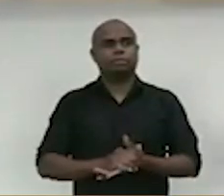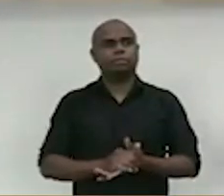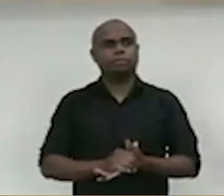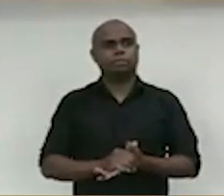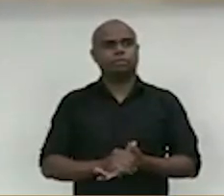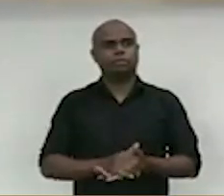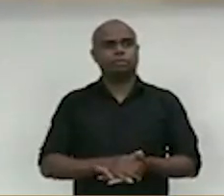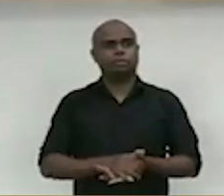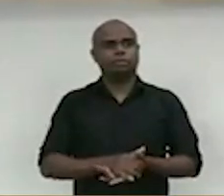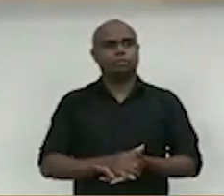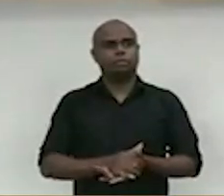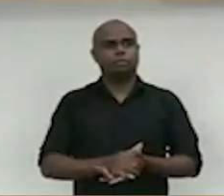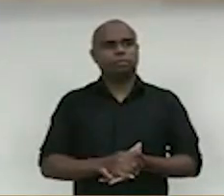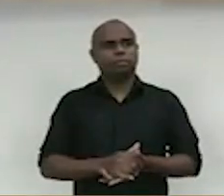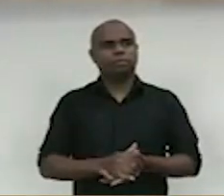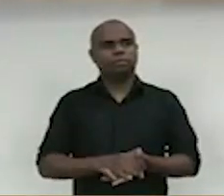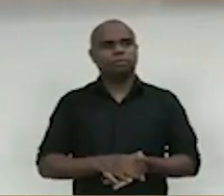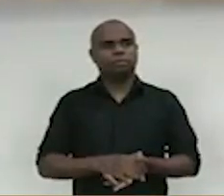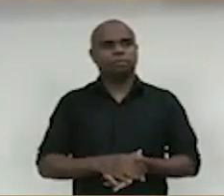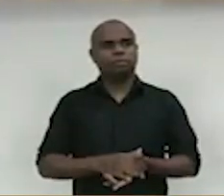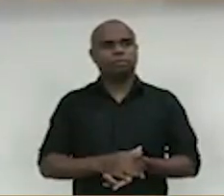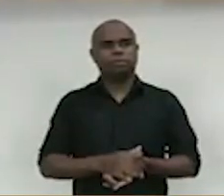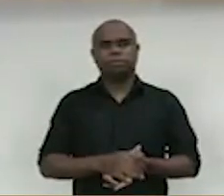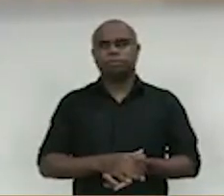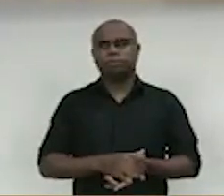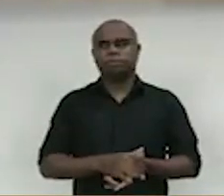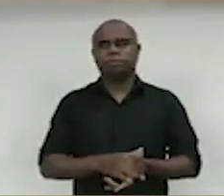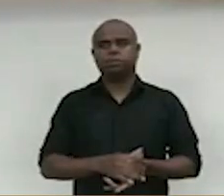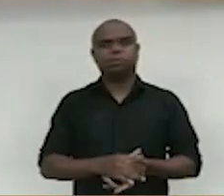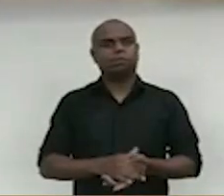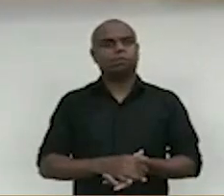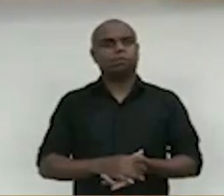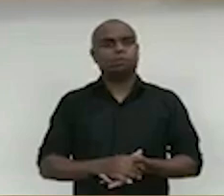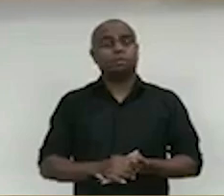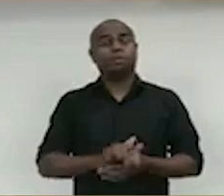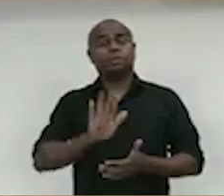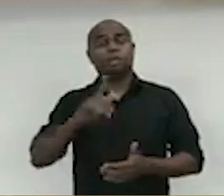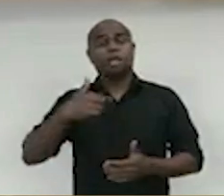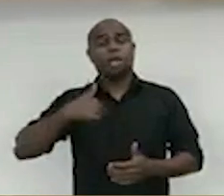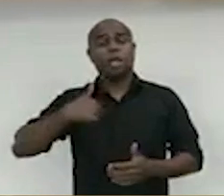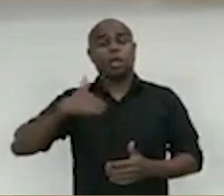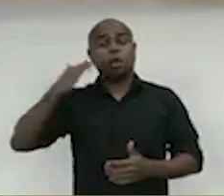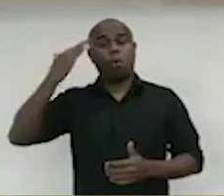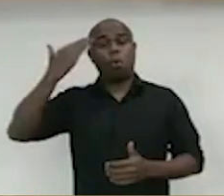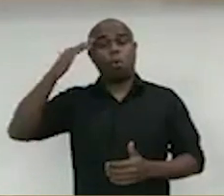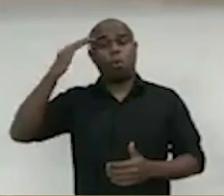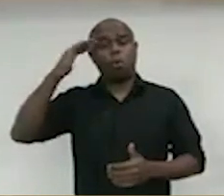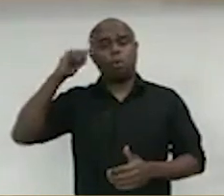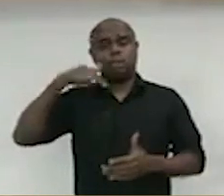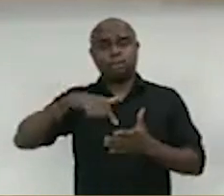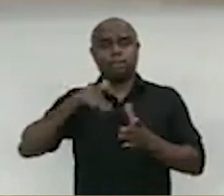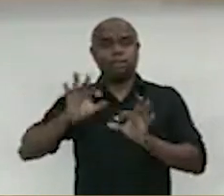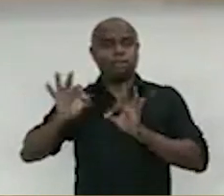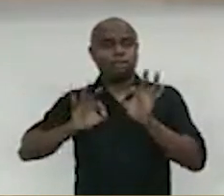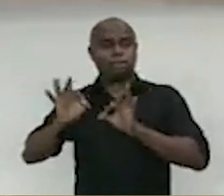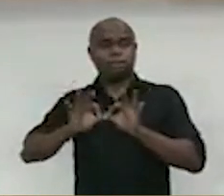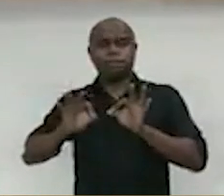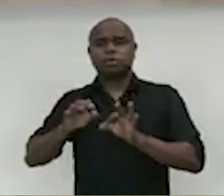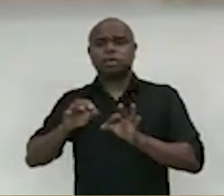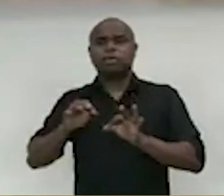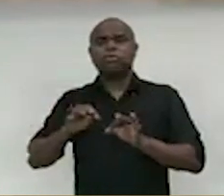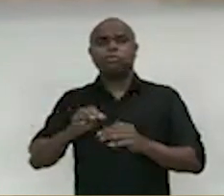Já inicio minhas palavras dizendo, e o meu entendimento em relação à relevância do projeto do novo vereador,